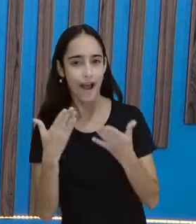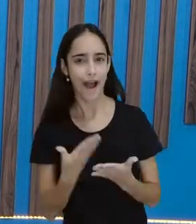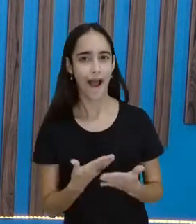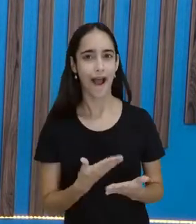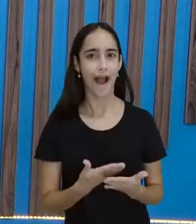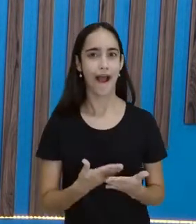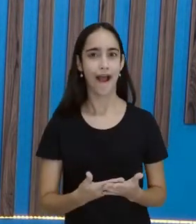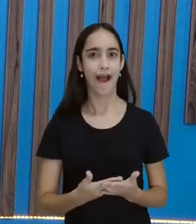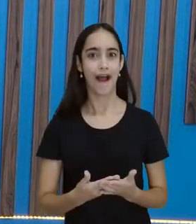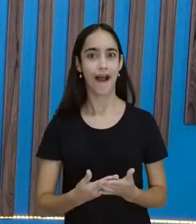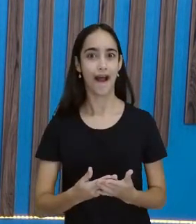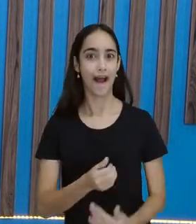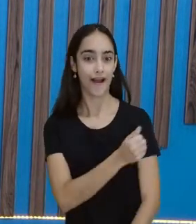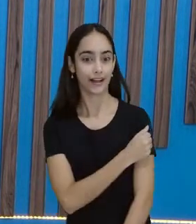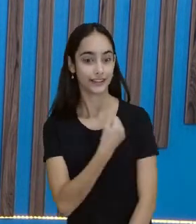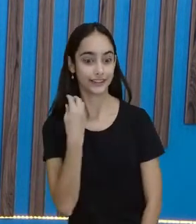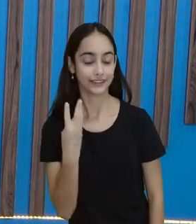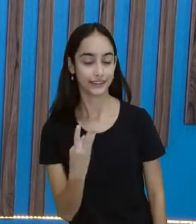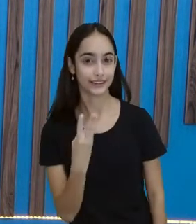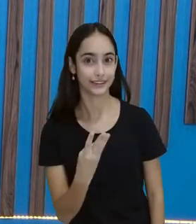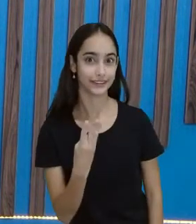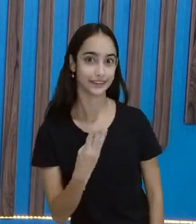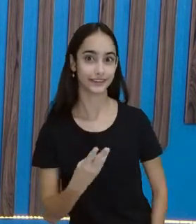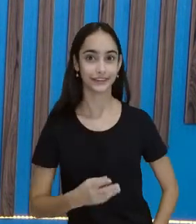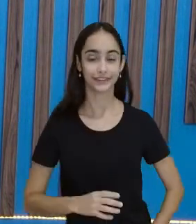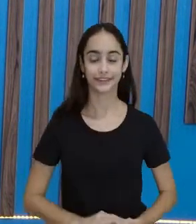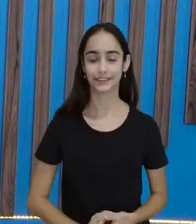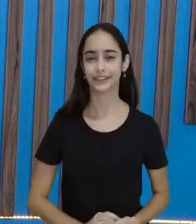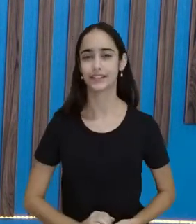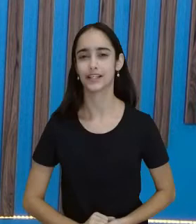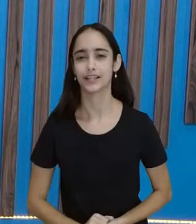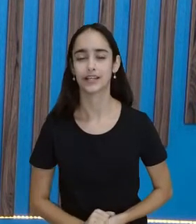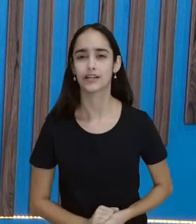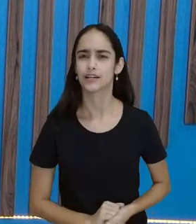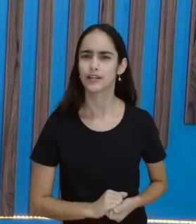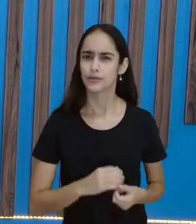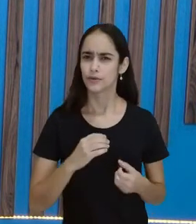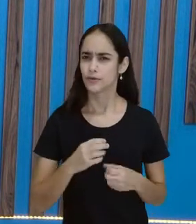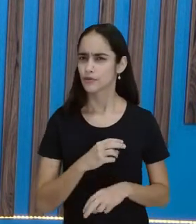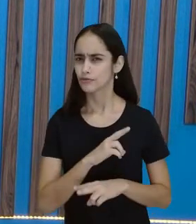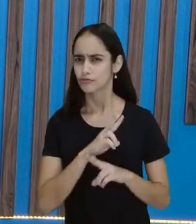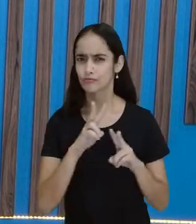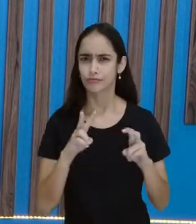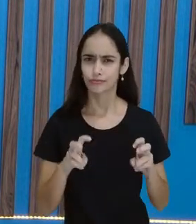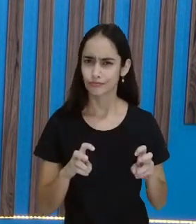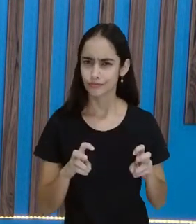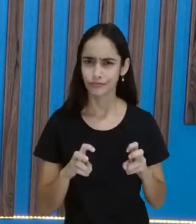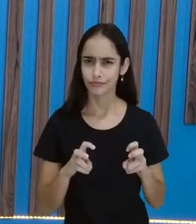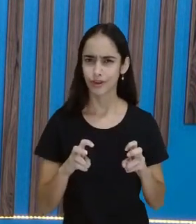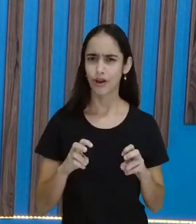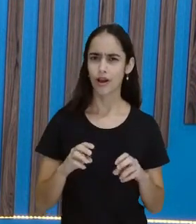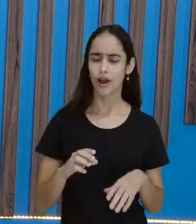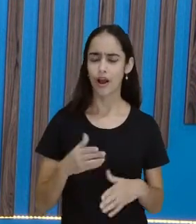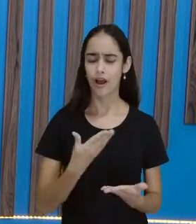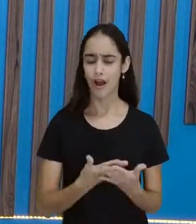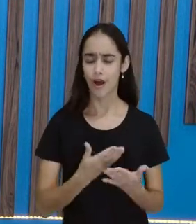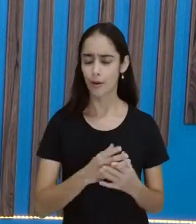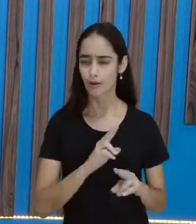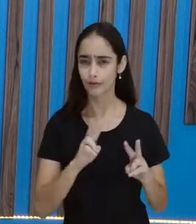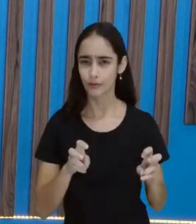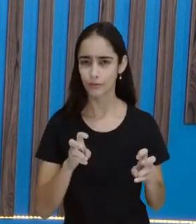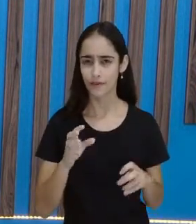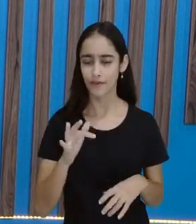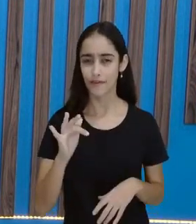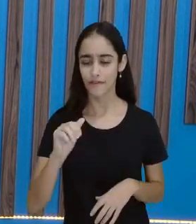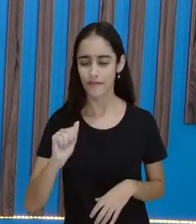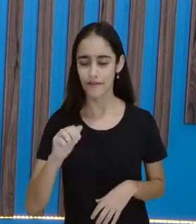Samara, sejam muito bem-vindas, meus amores! Nossa aula de hoje será sobre fábulas. Uma revisão de um